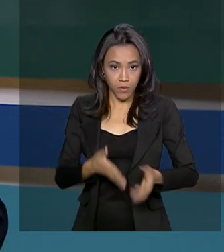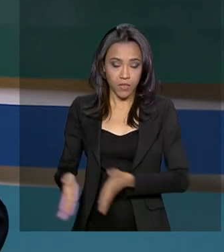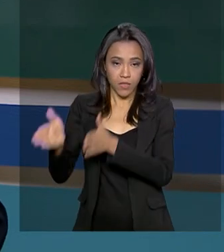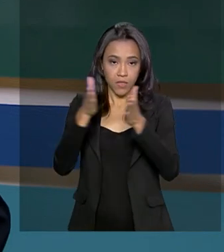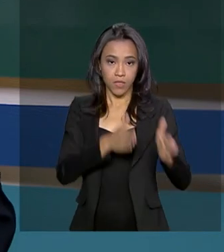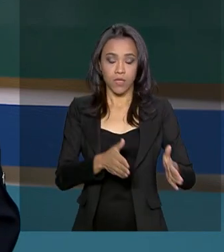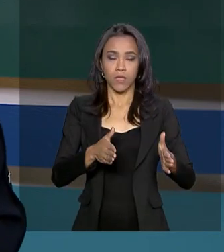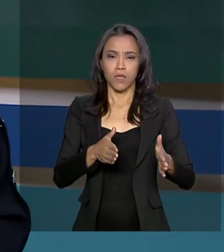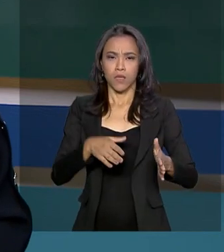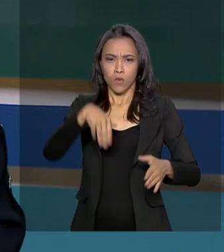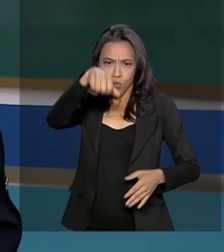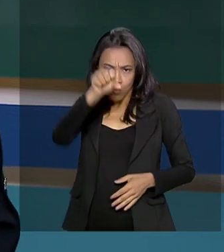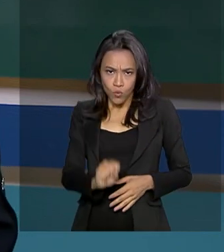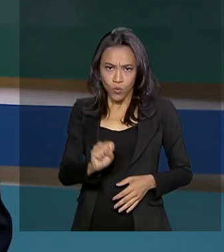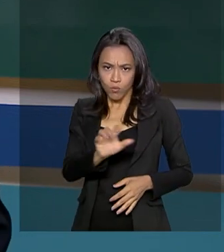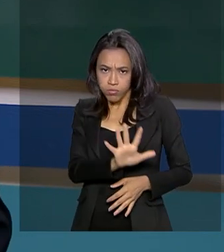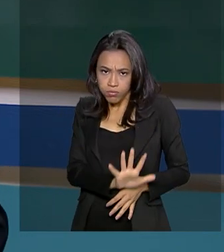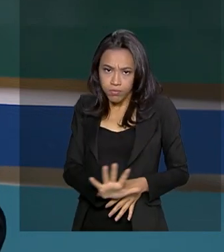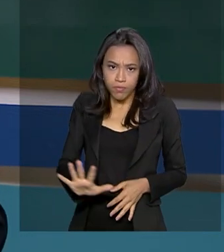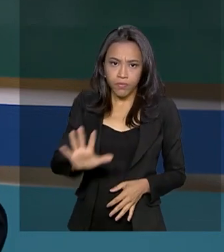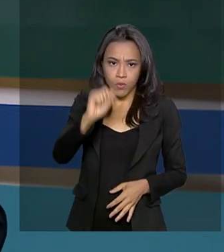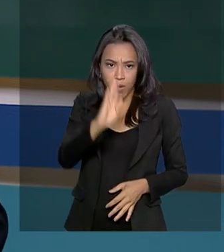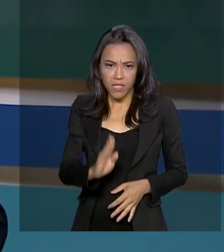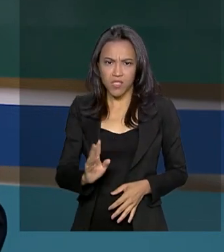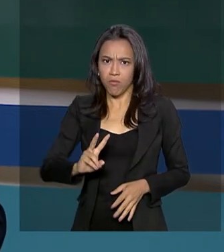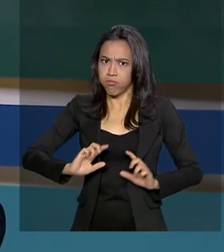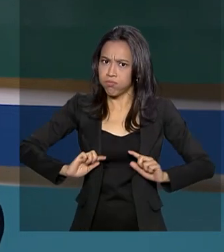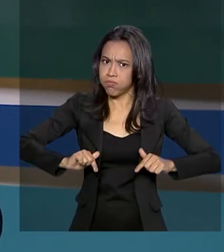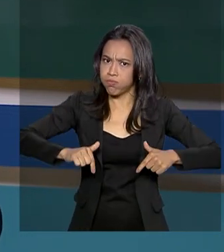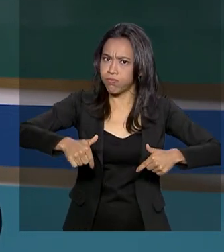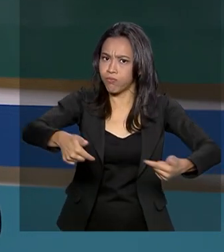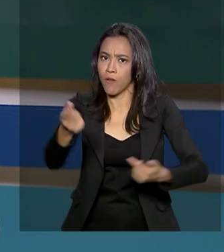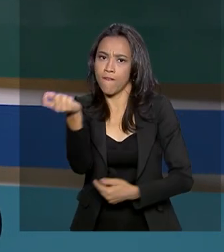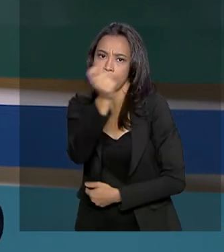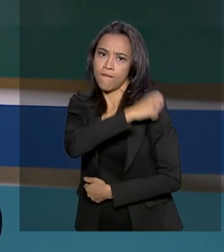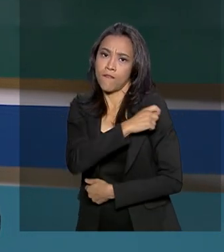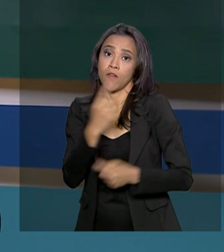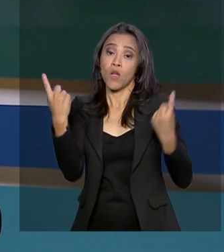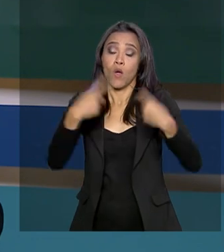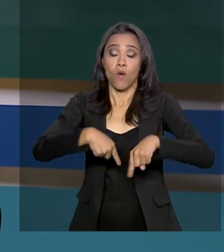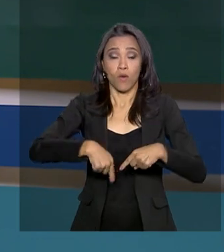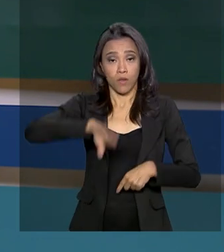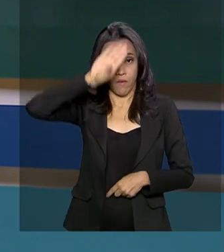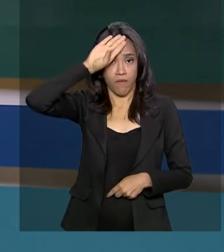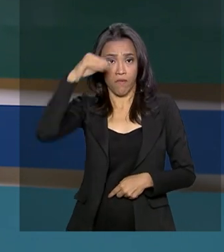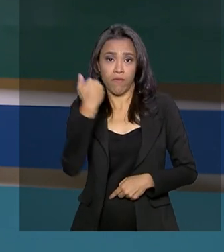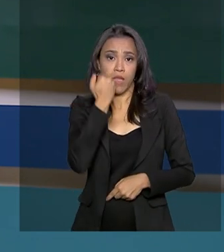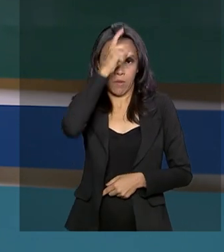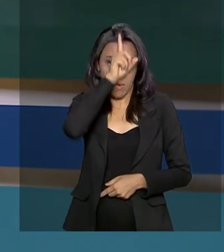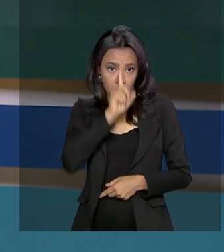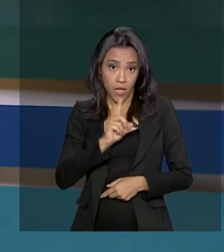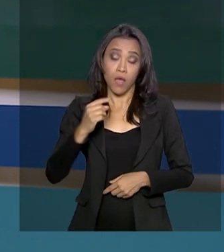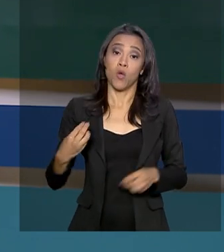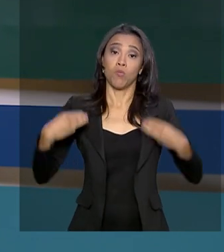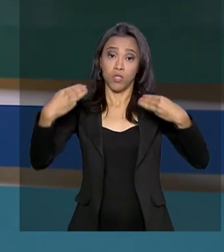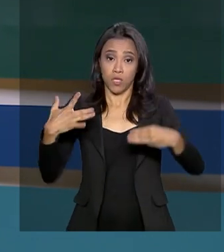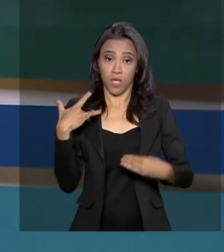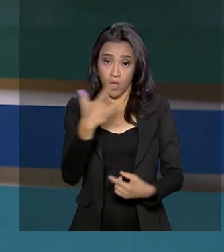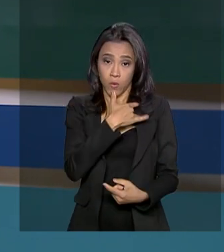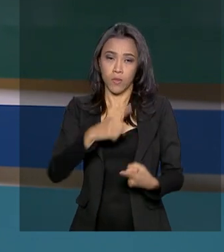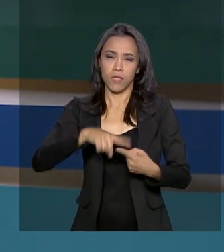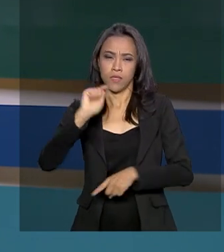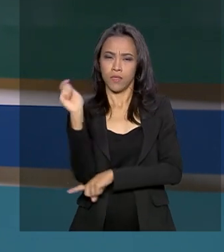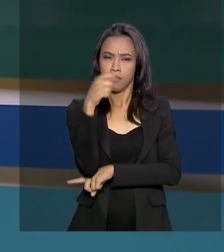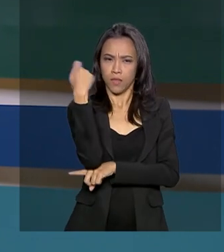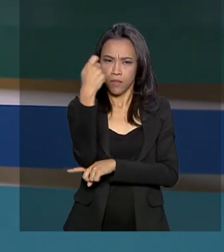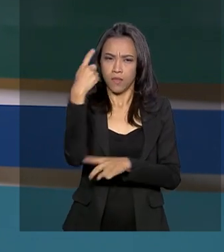E a região sul do país vai intensificar a vacinação contra a febre amarela. O Ministério da Saúde recomendou que Santa Catarina, Rio Grande do Sul